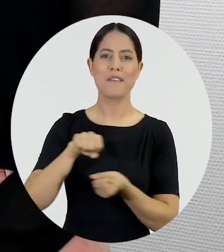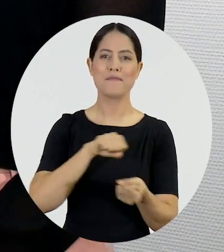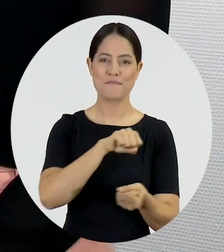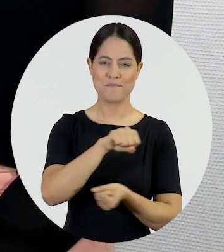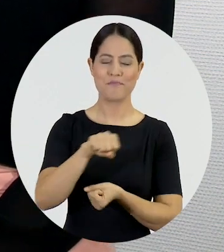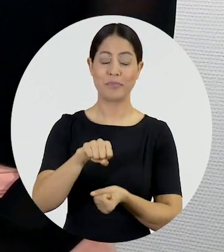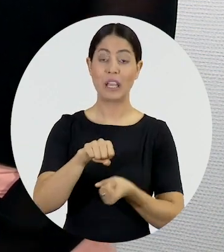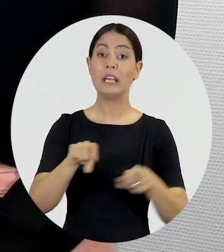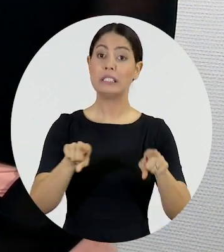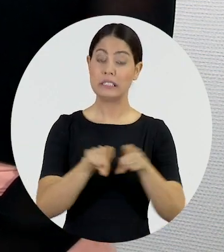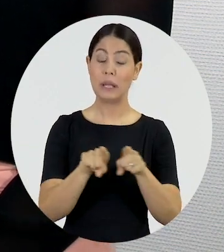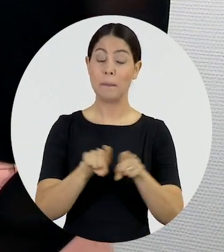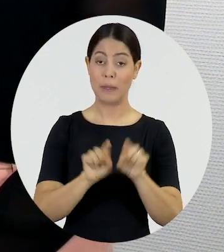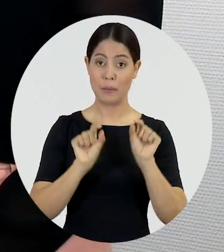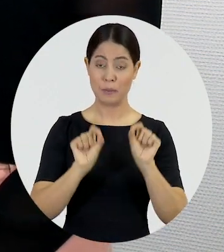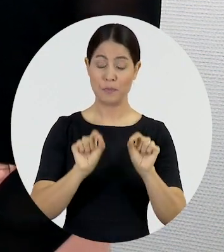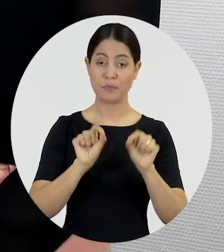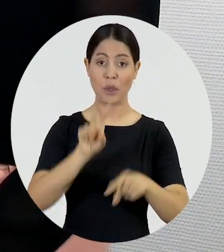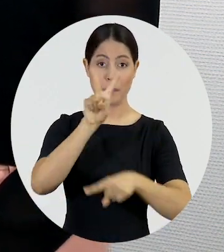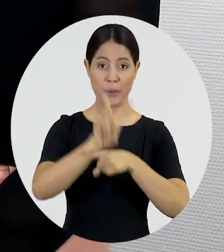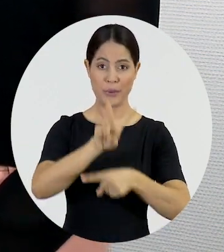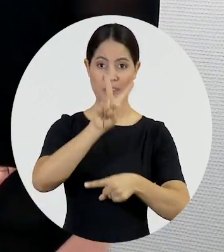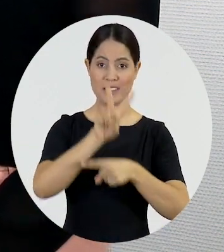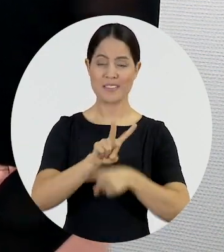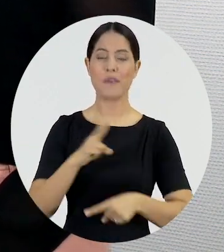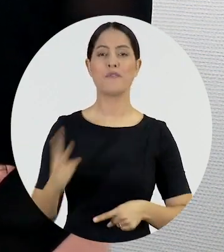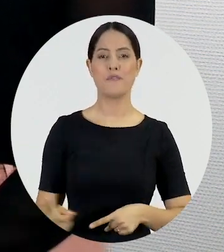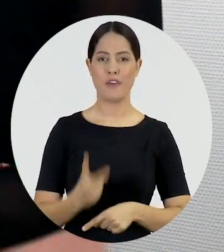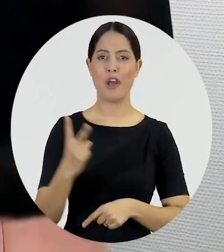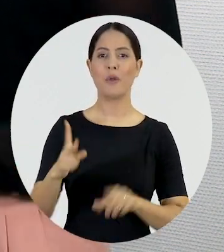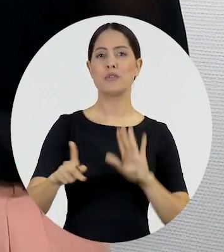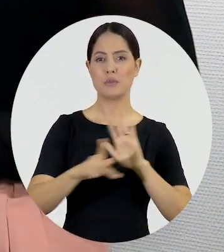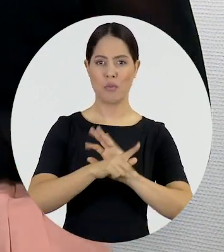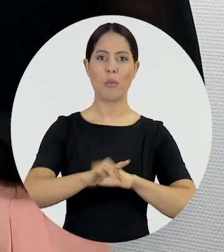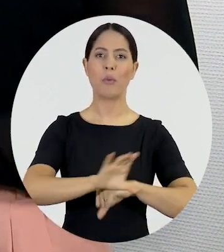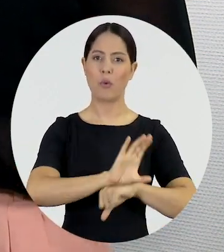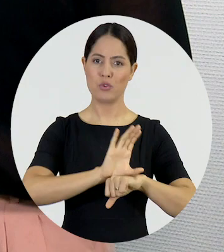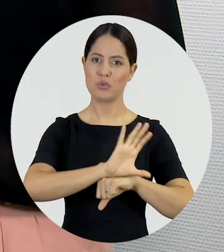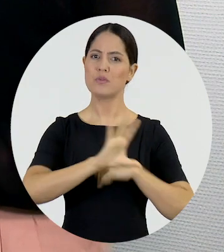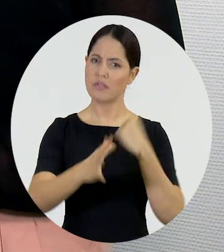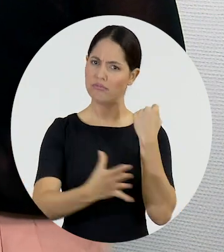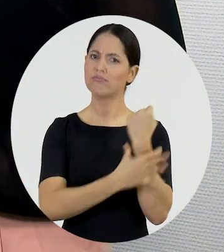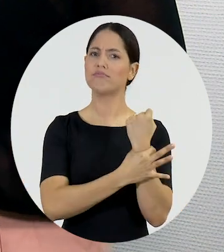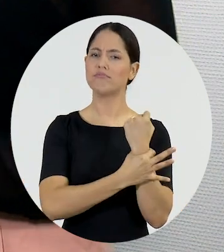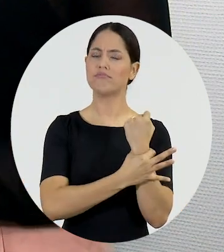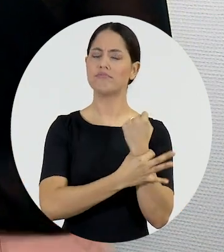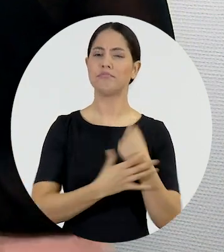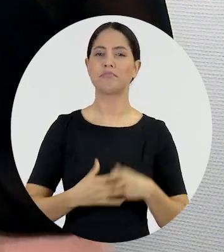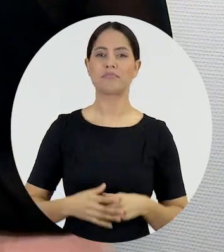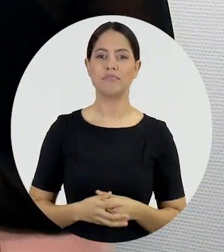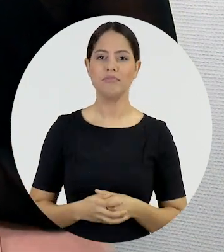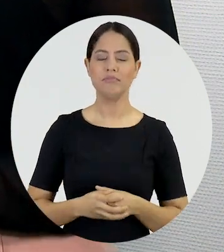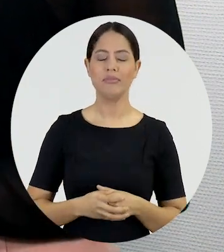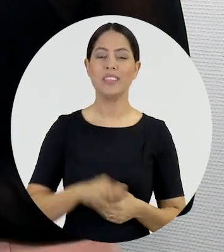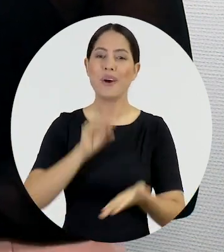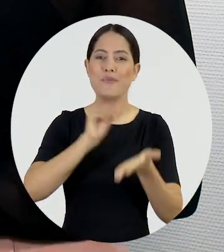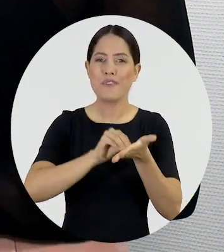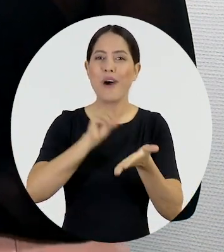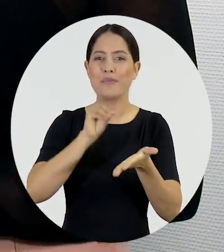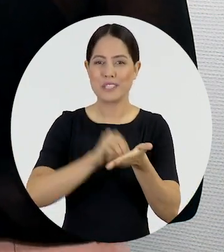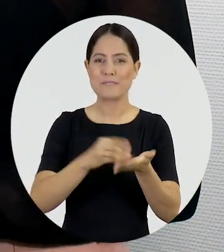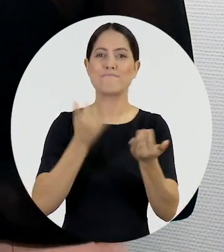em última análise, eu insisto muito nisso, a defesa dos valores que a Constituição consagra. E há uma